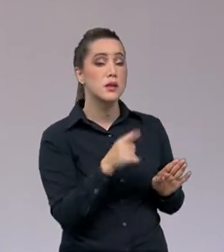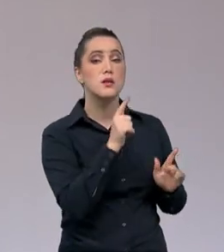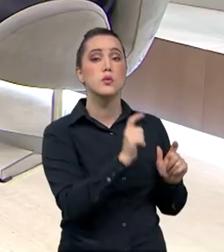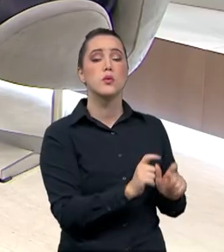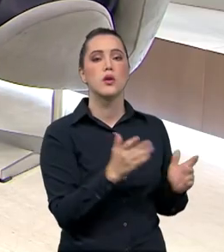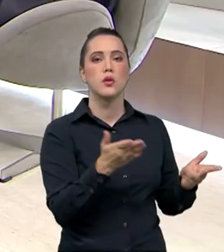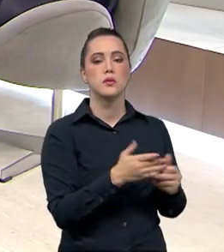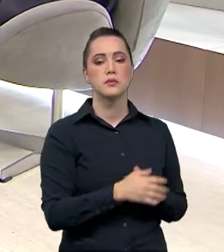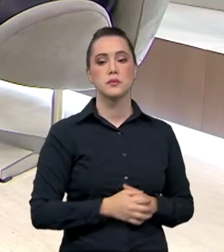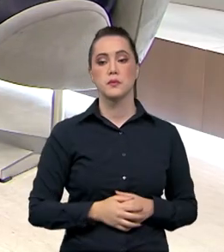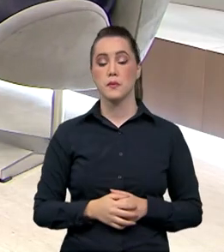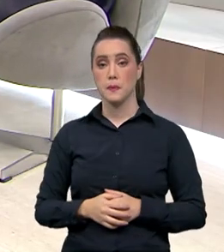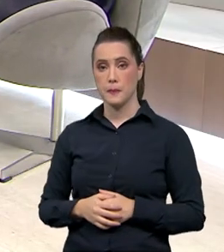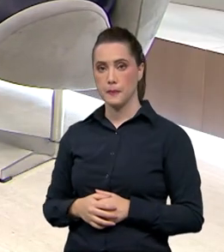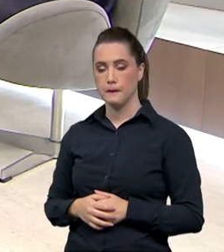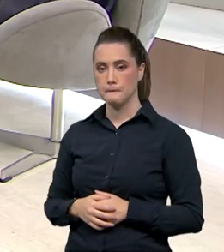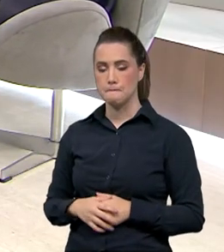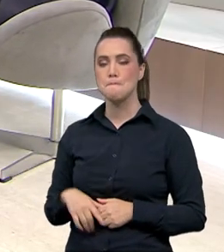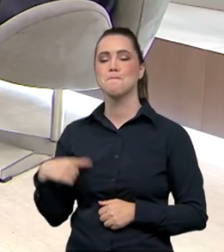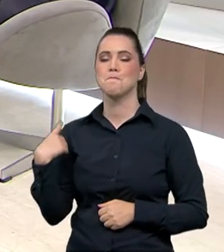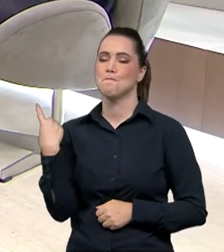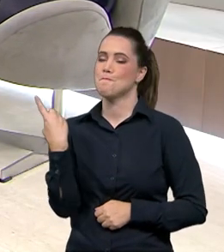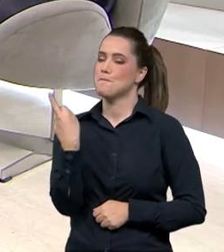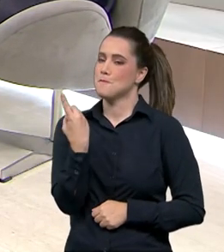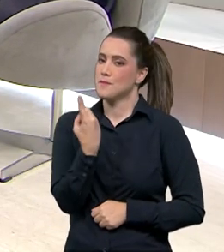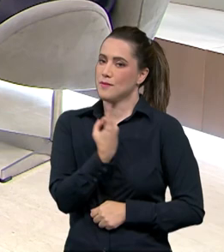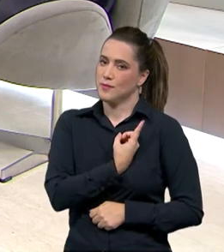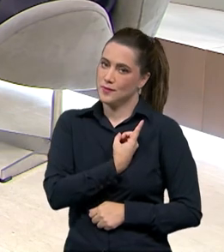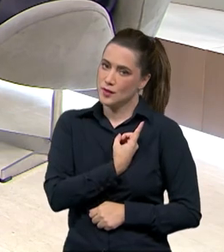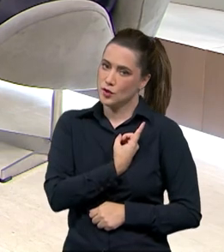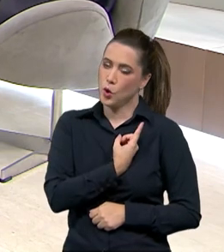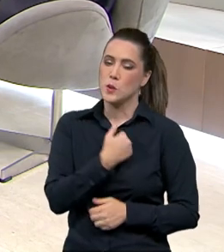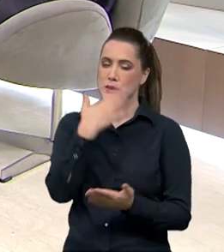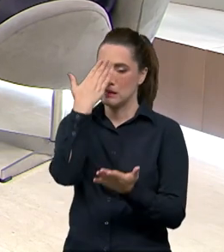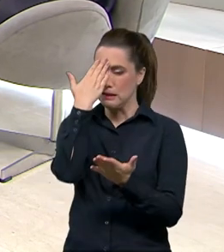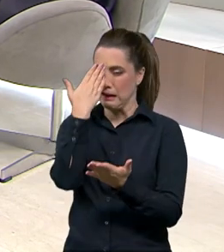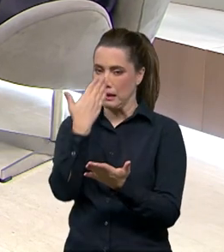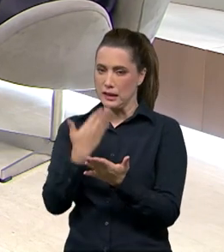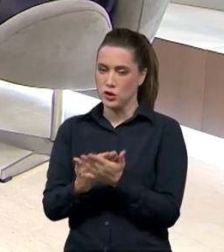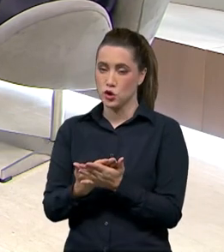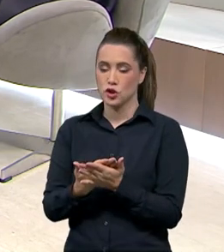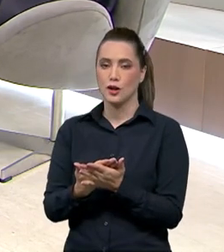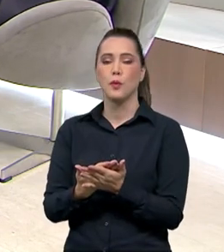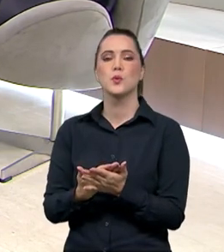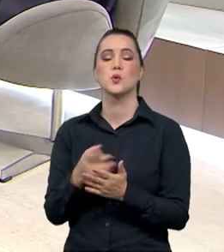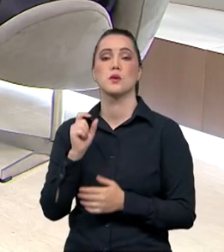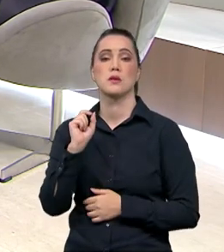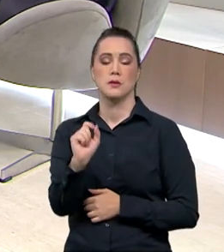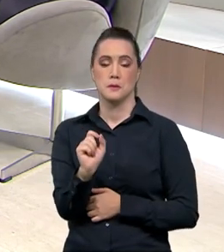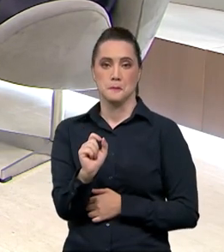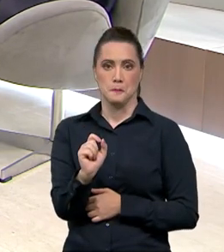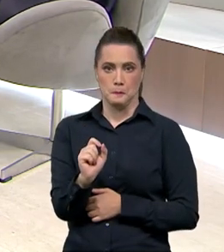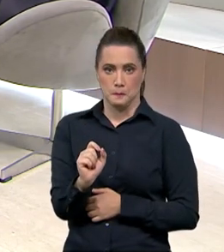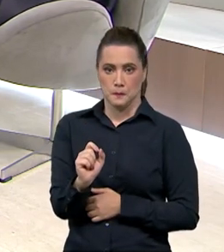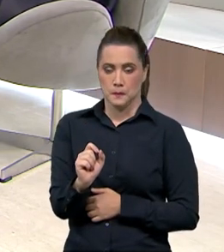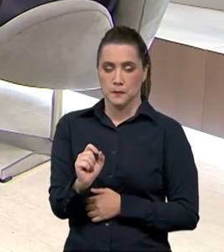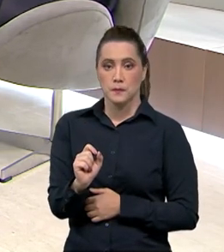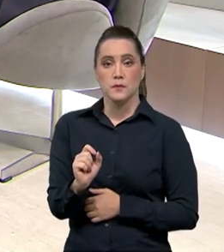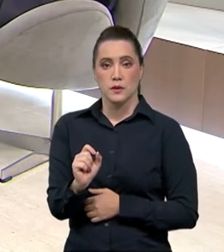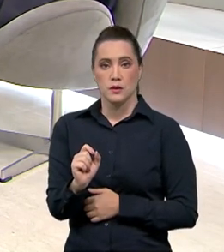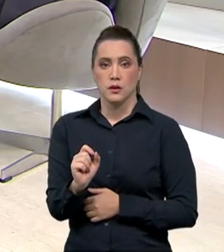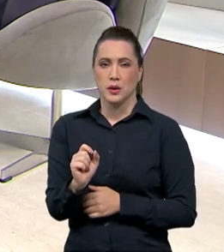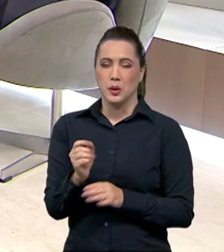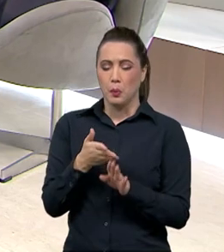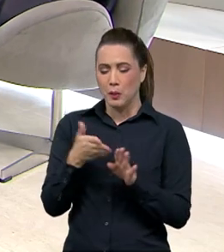retomada? Nós estamos extremamente otimistas, acreditamos que o